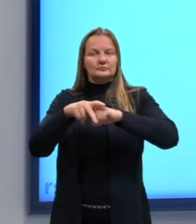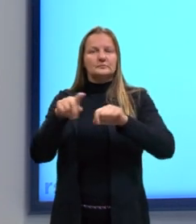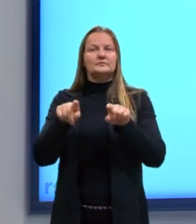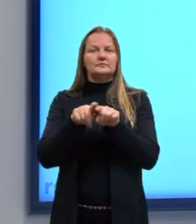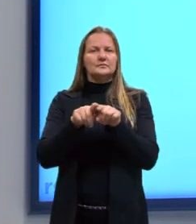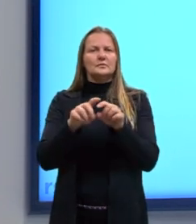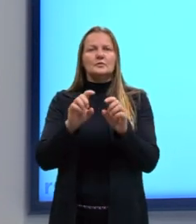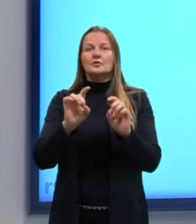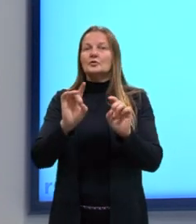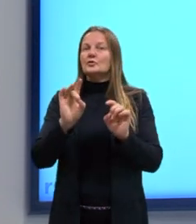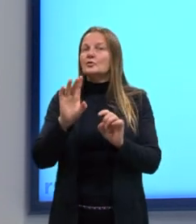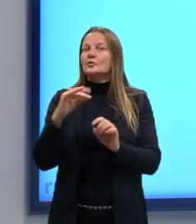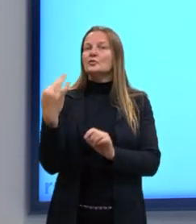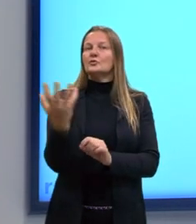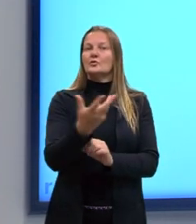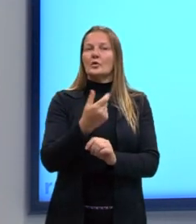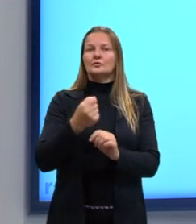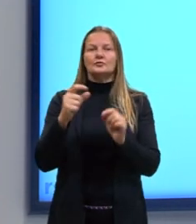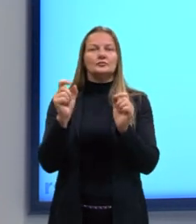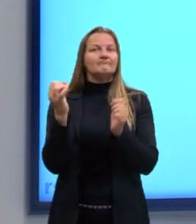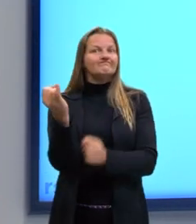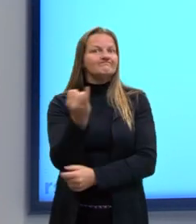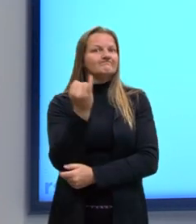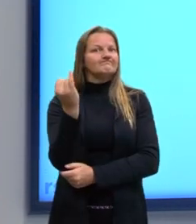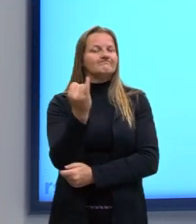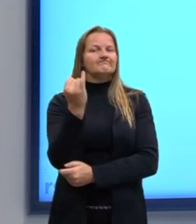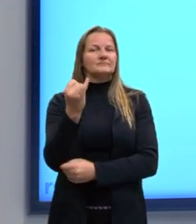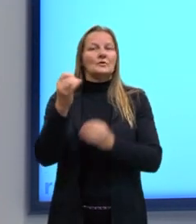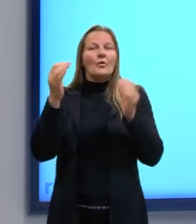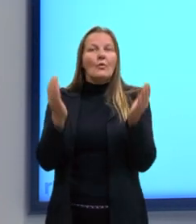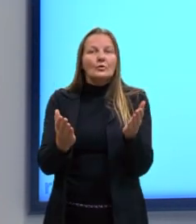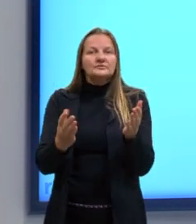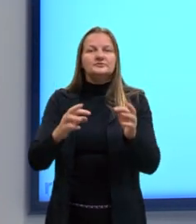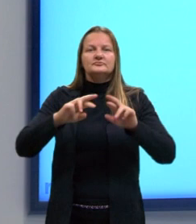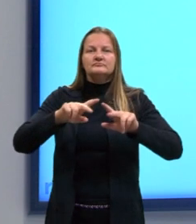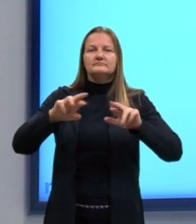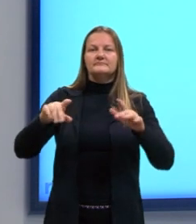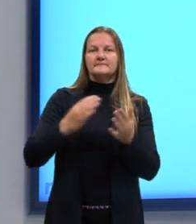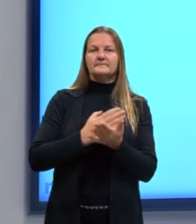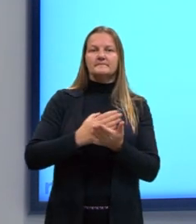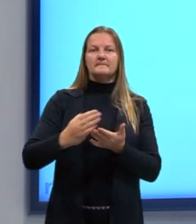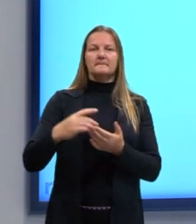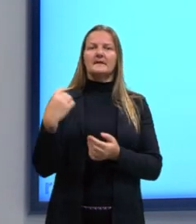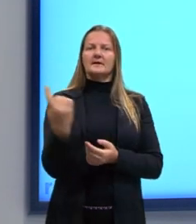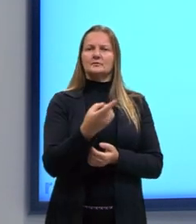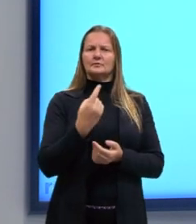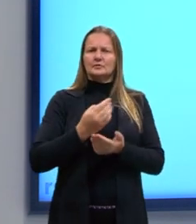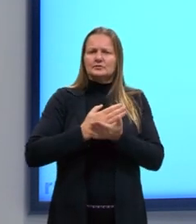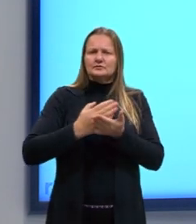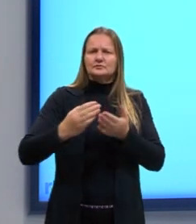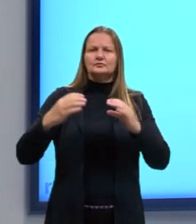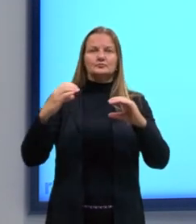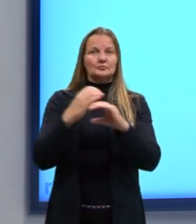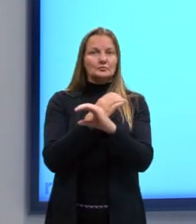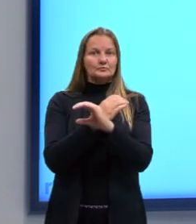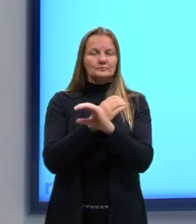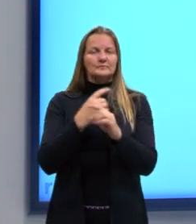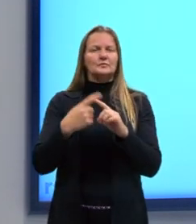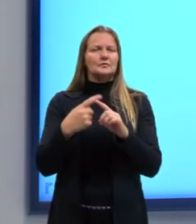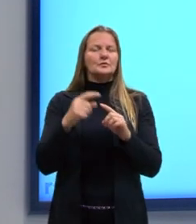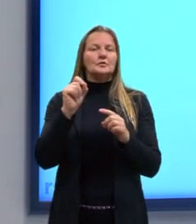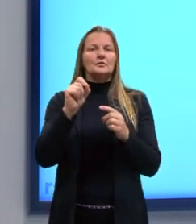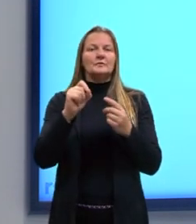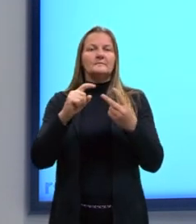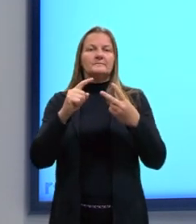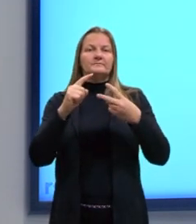que são os nossos termos essenciais. Hoje, a gente começa os nossos termos integrantes, que são